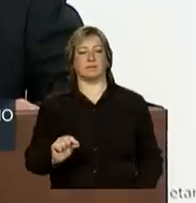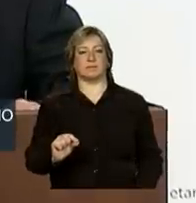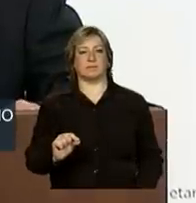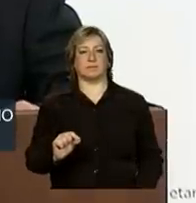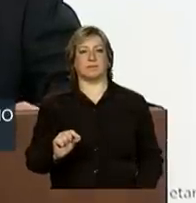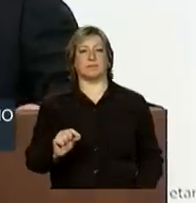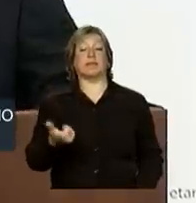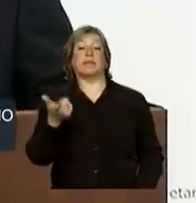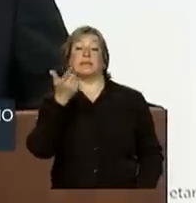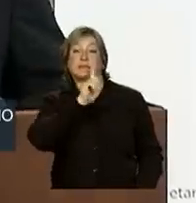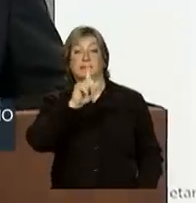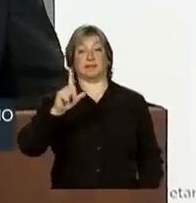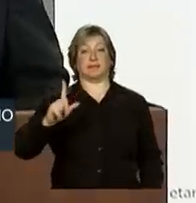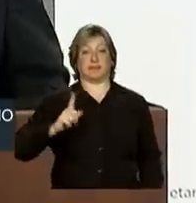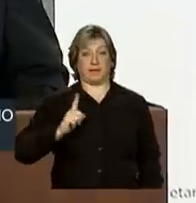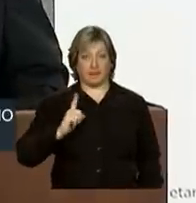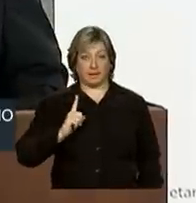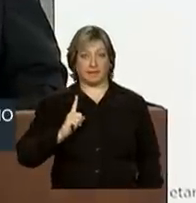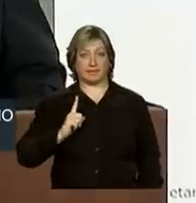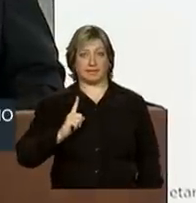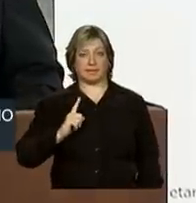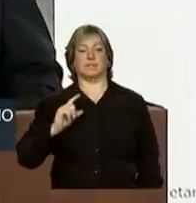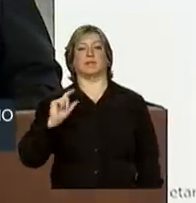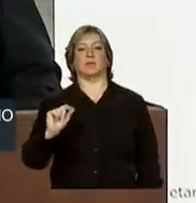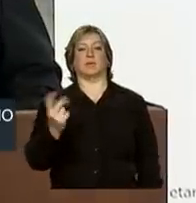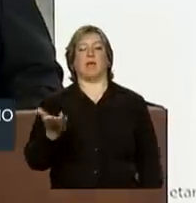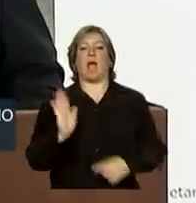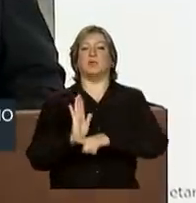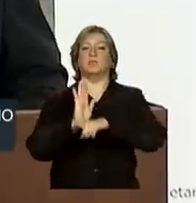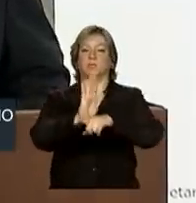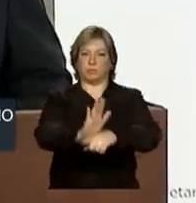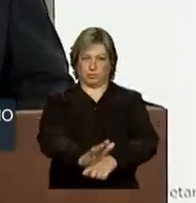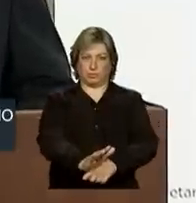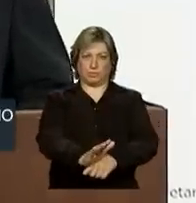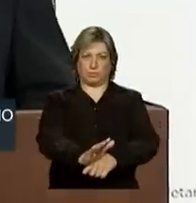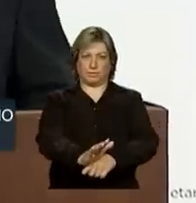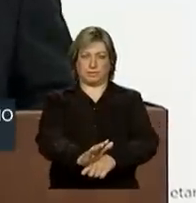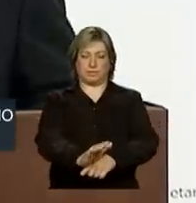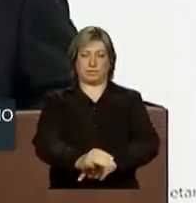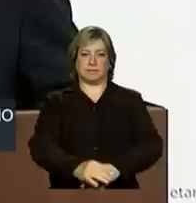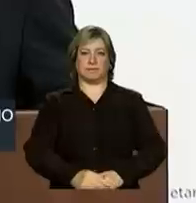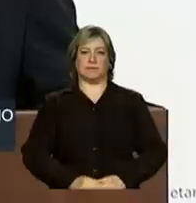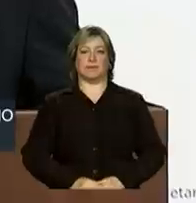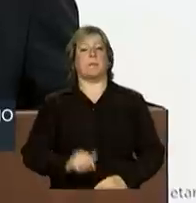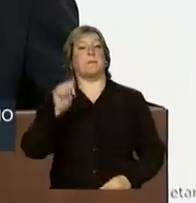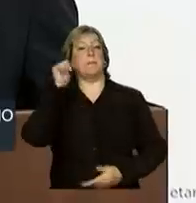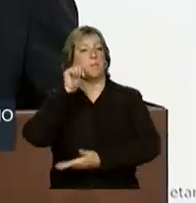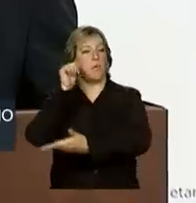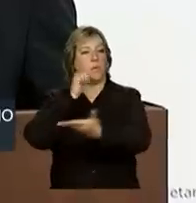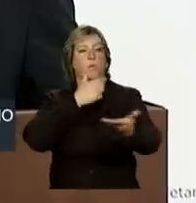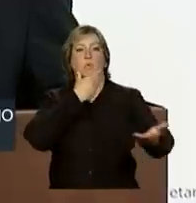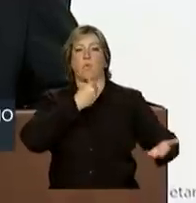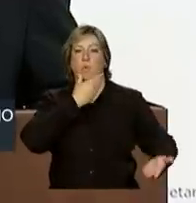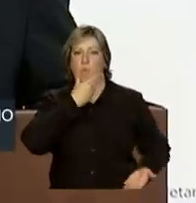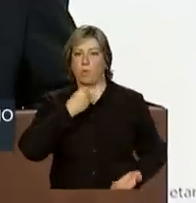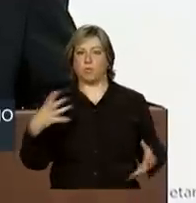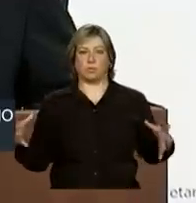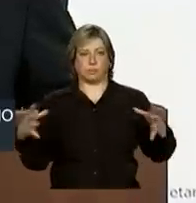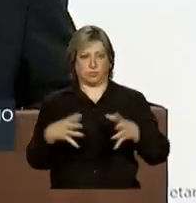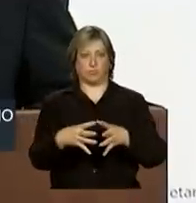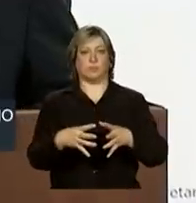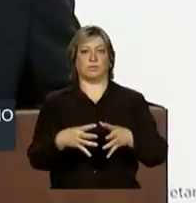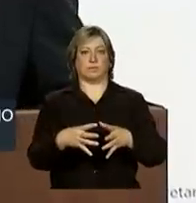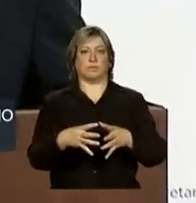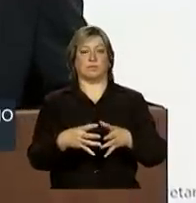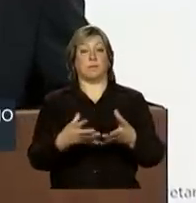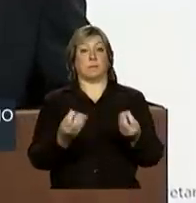obter a colaboração de mulheres e homens de